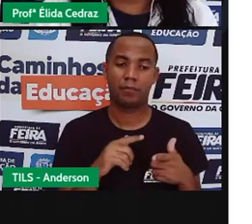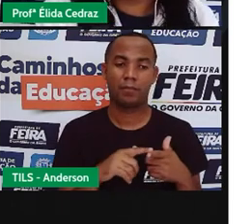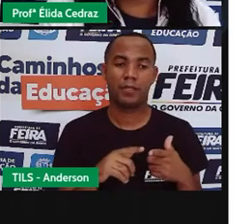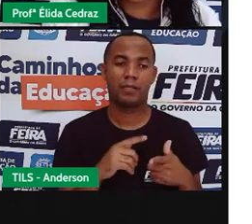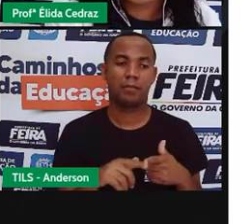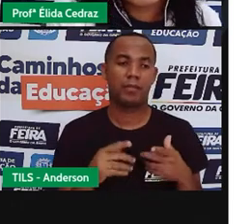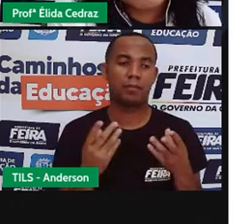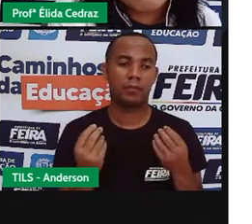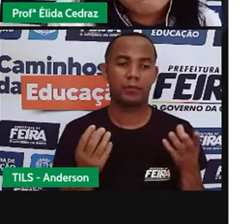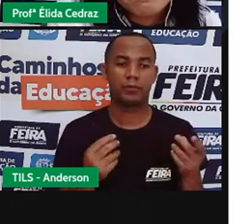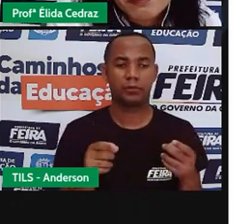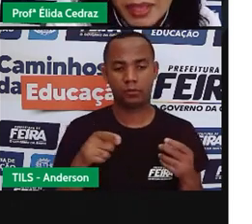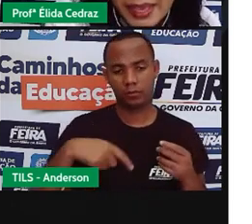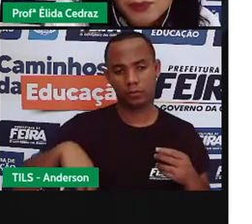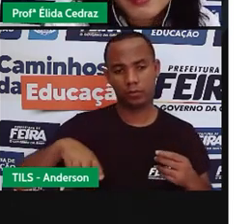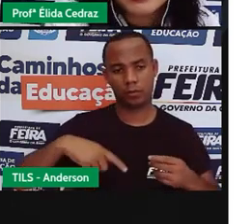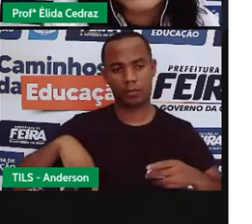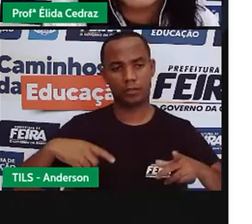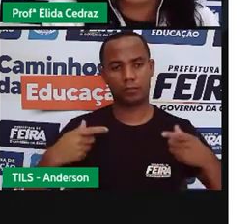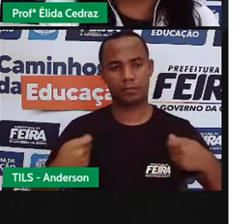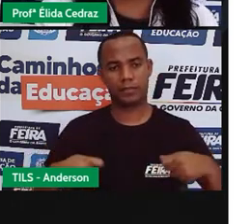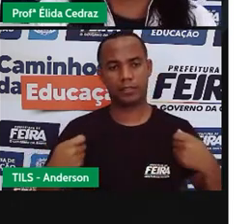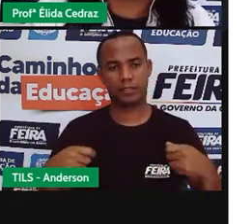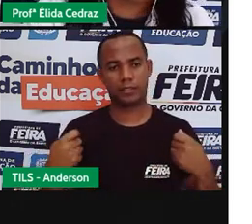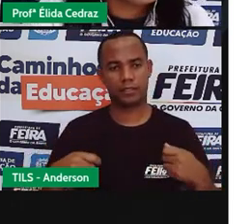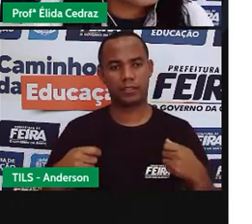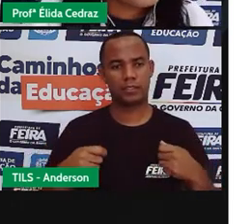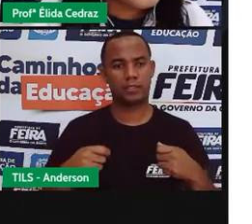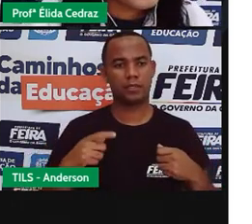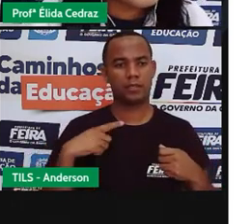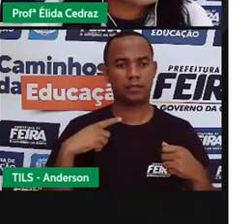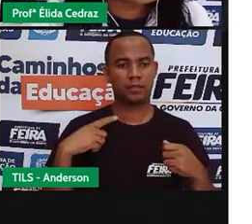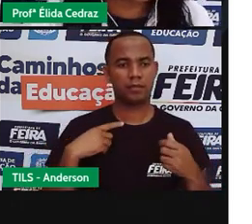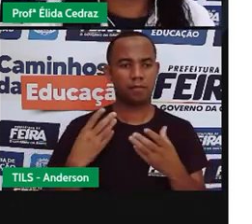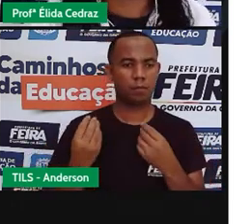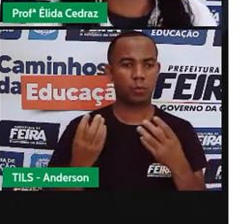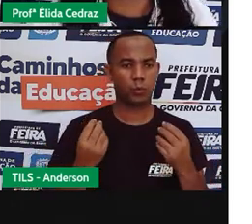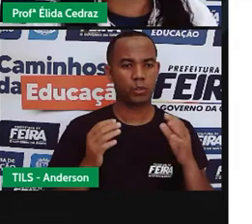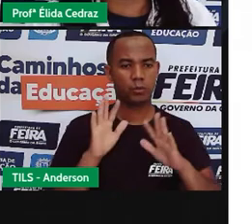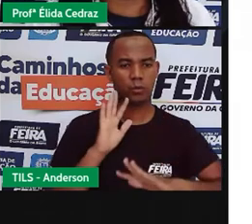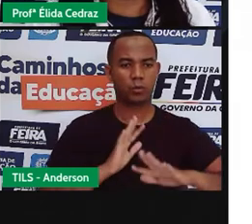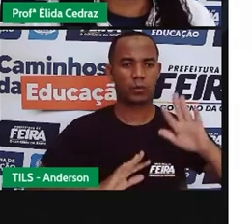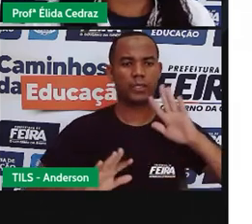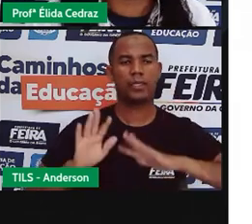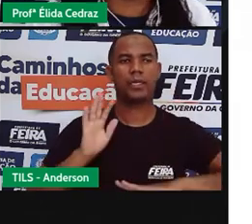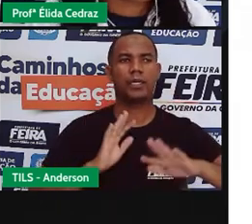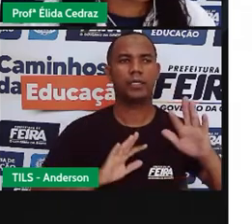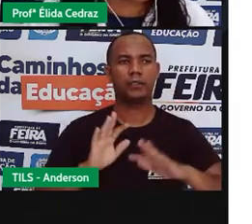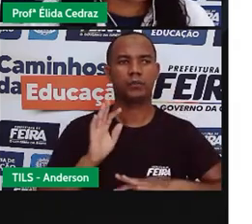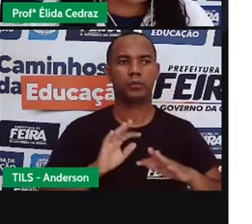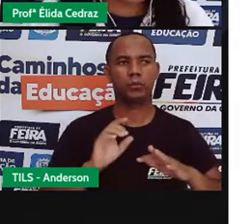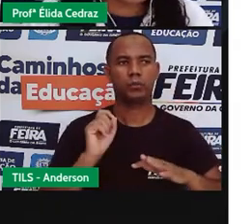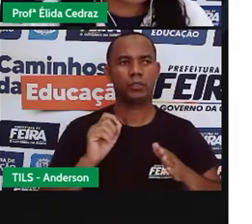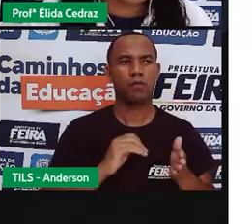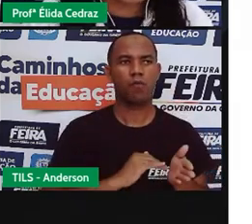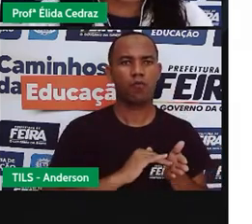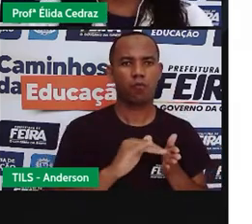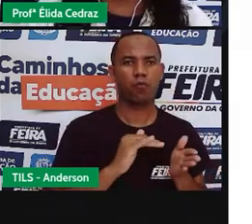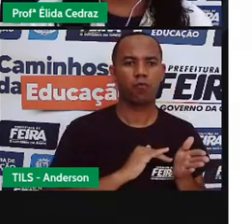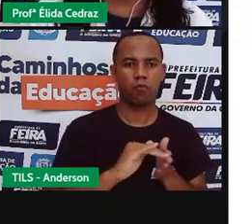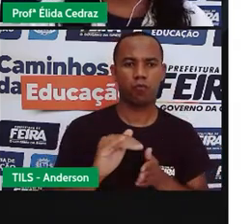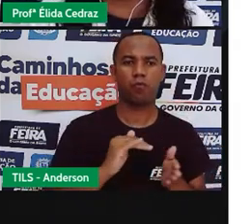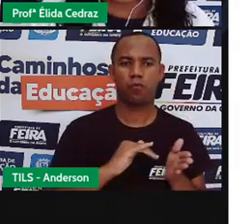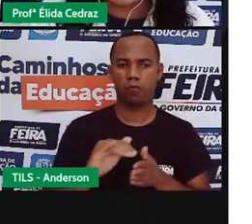a gente precisa realmente ter muito cuidado com o que a gente está repassando para o que a